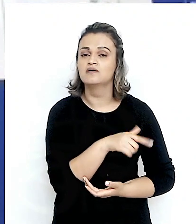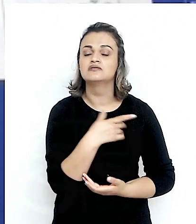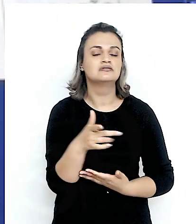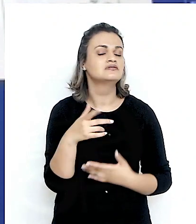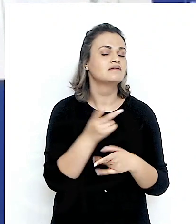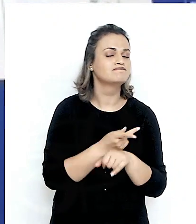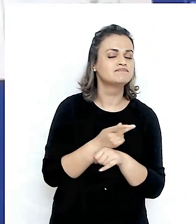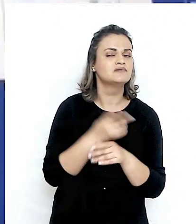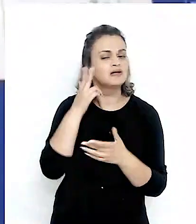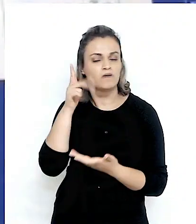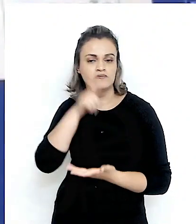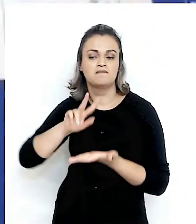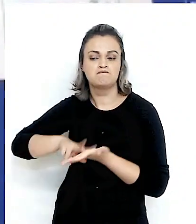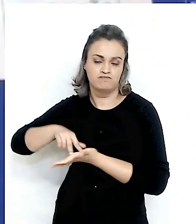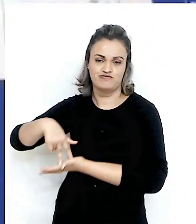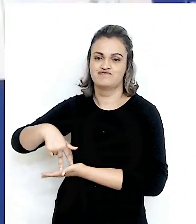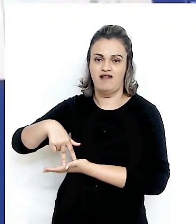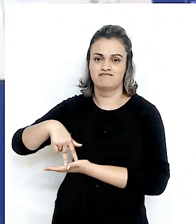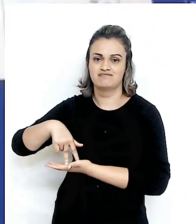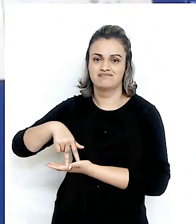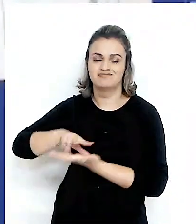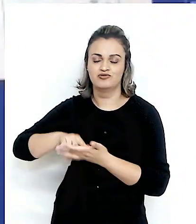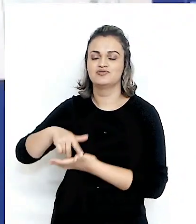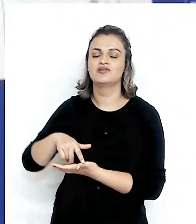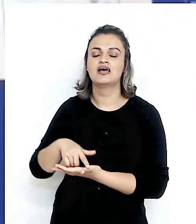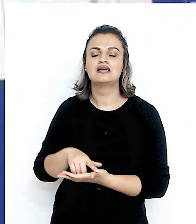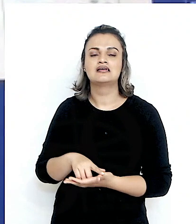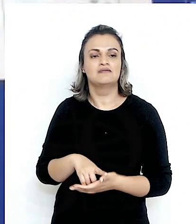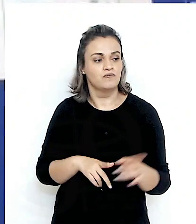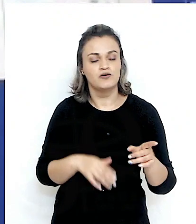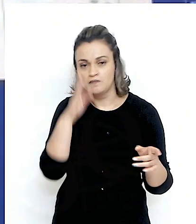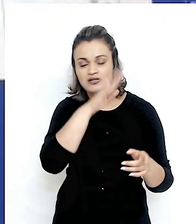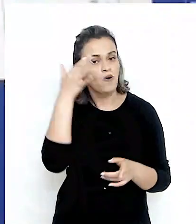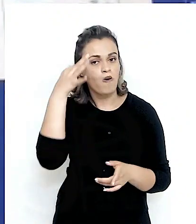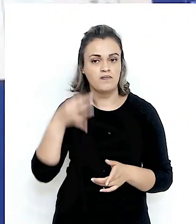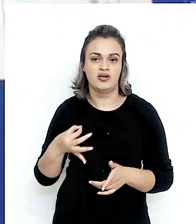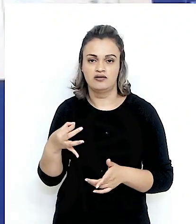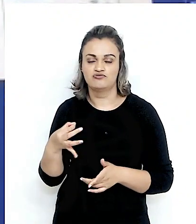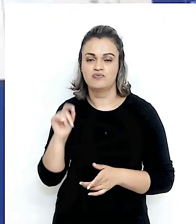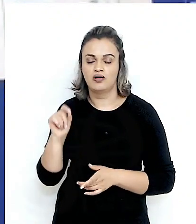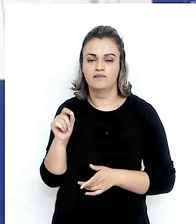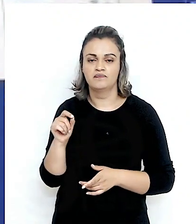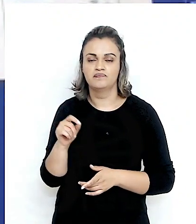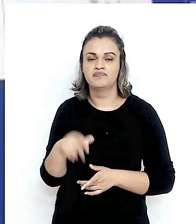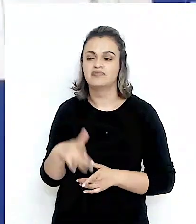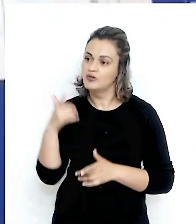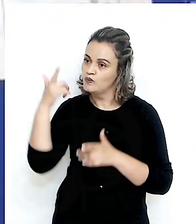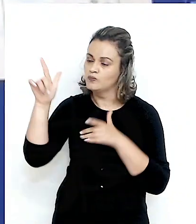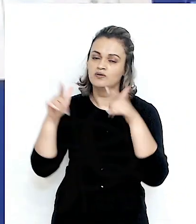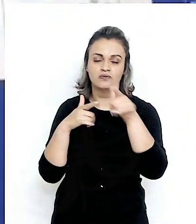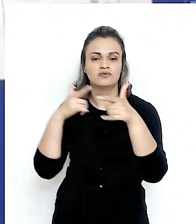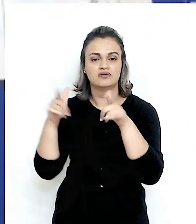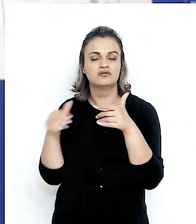posicionar. há uma compreensão que novas frentes, elas